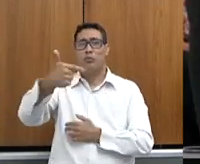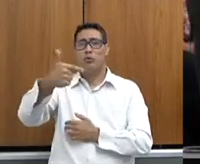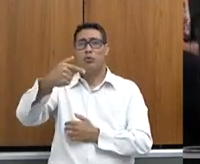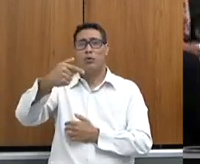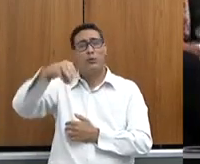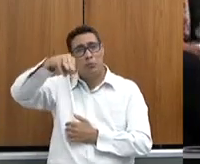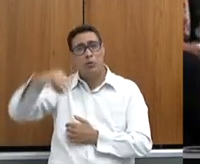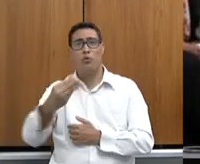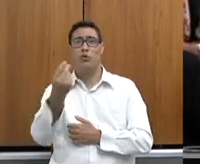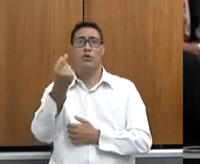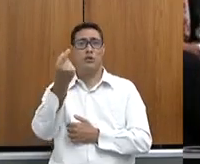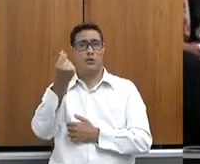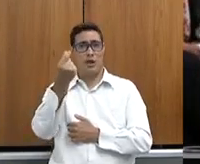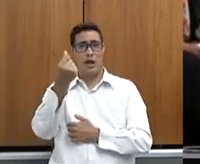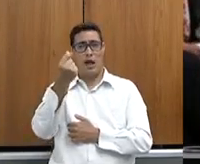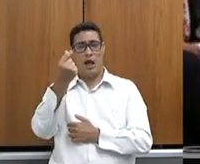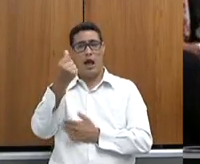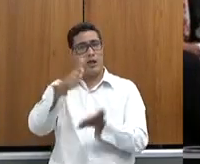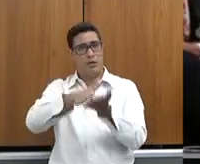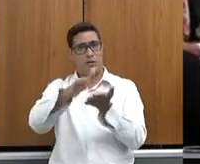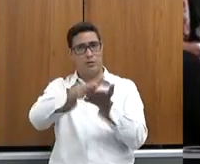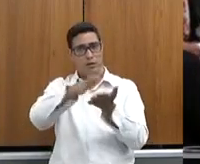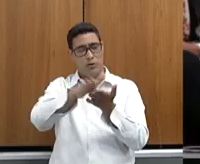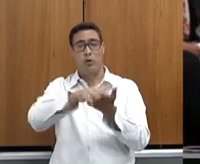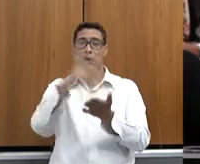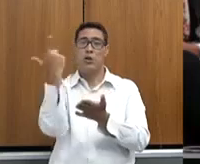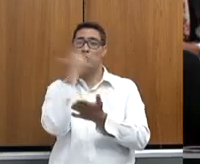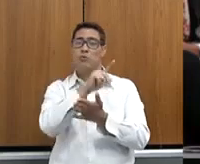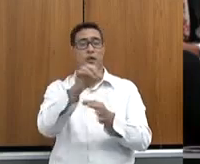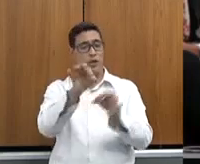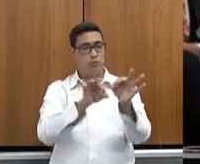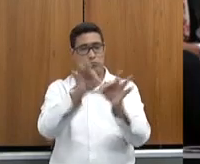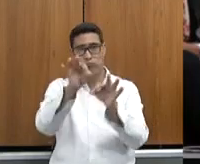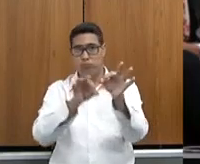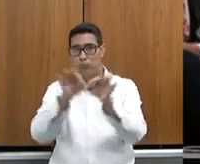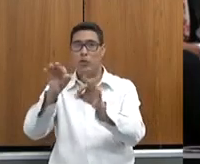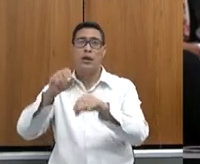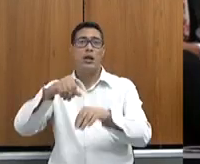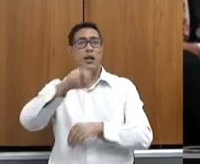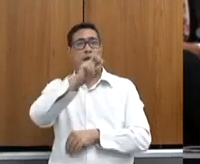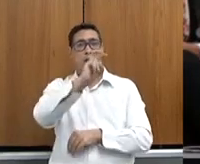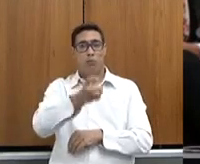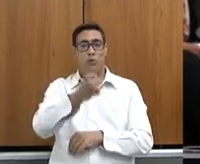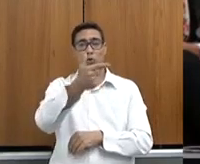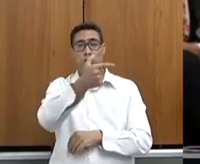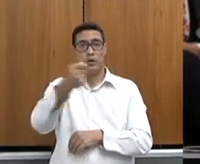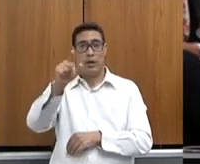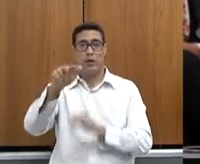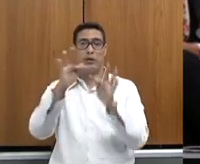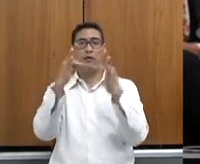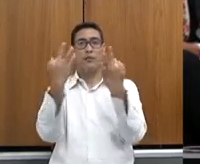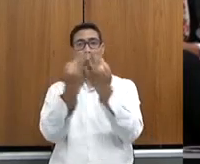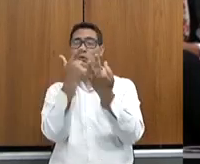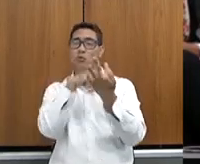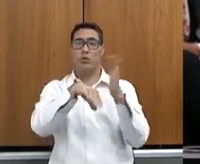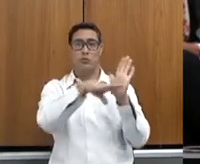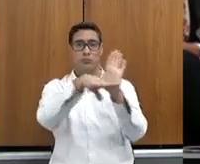reais, mas favoreceu e regularizou a situação de 5.200 famílias. Isso é um ganho